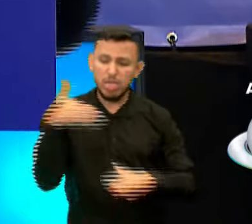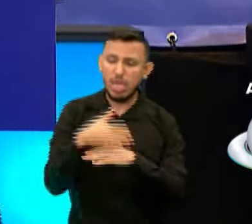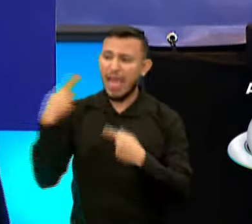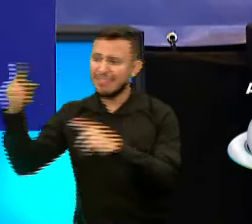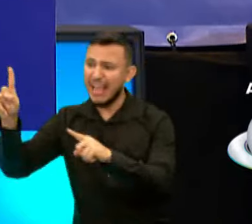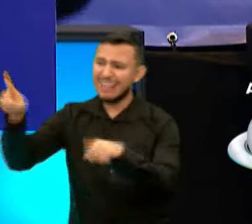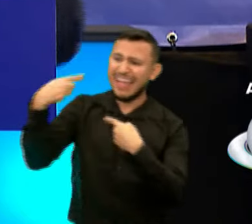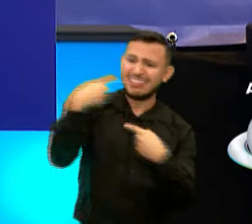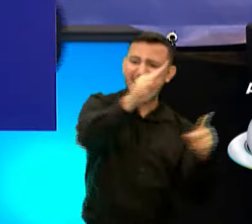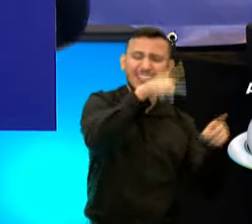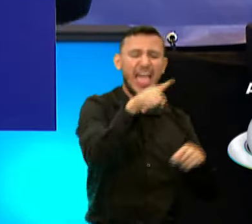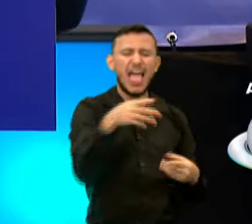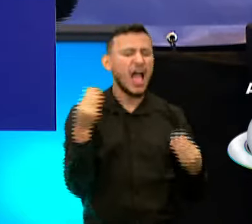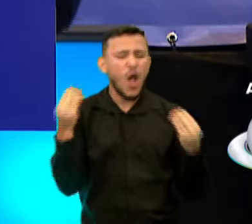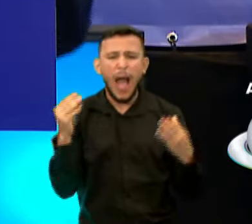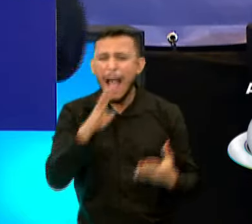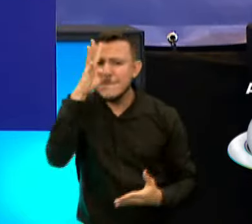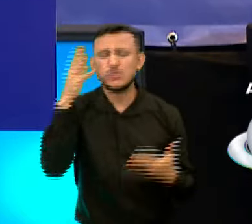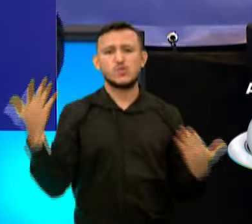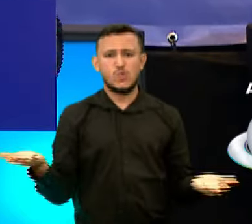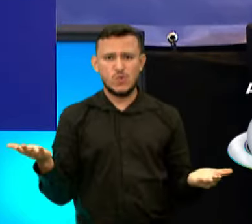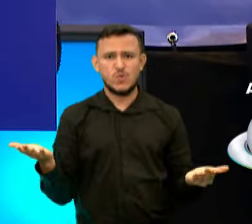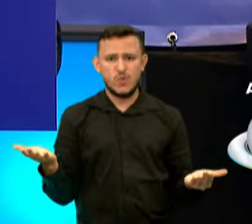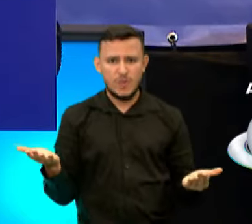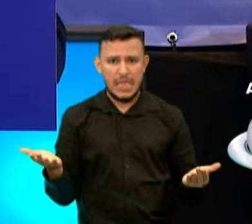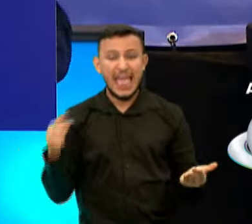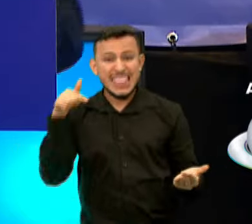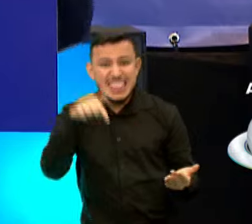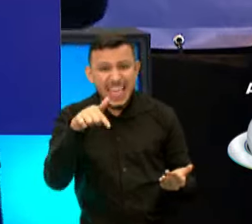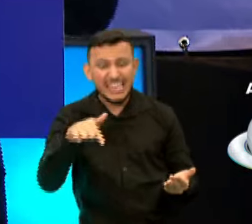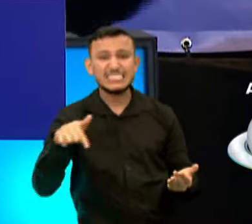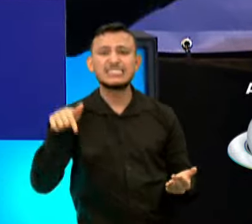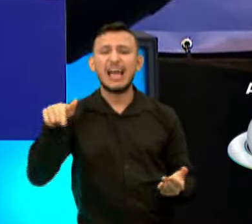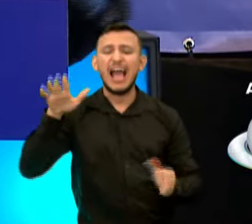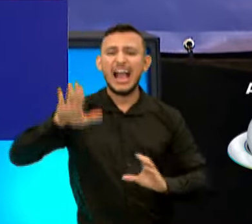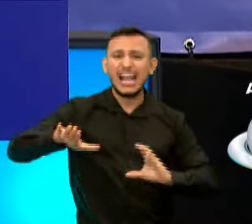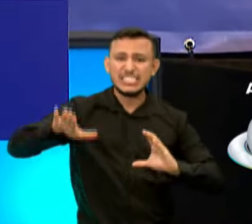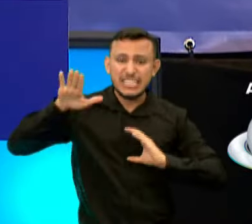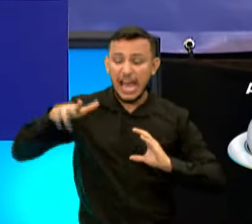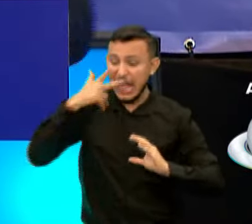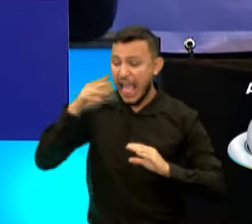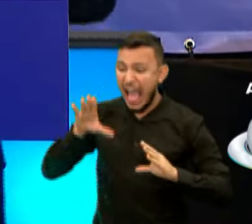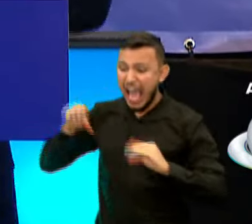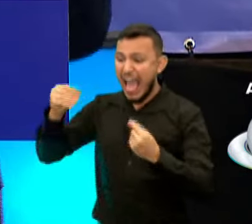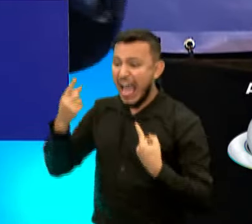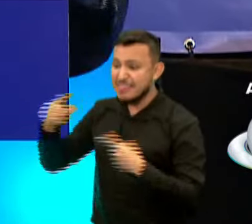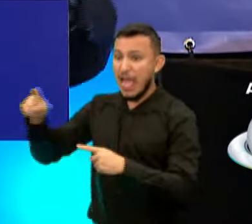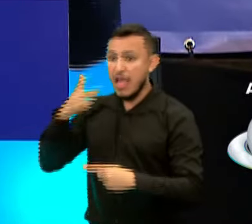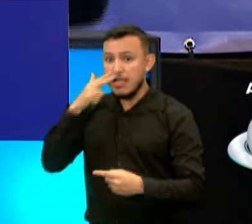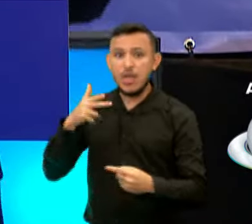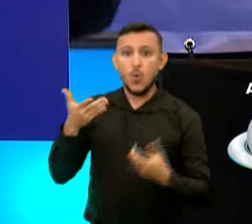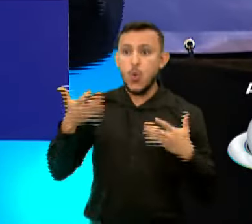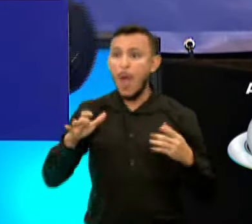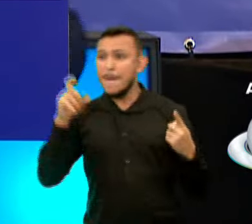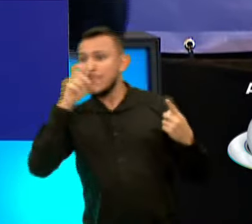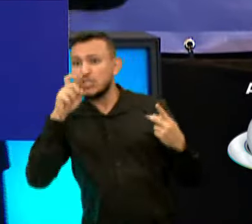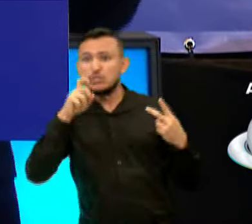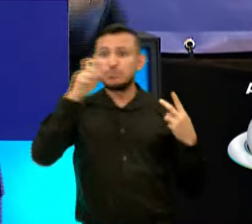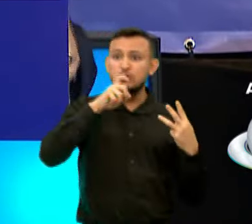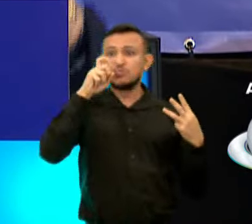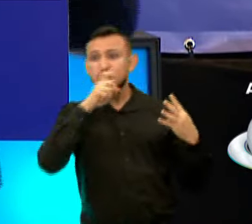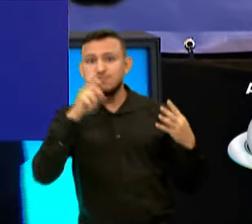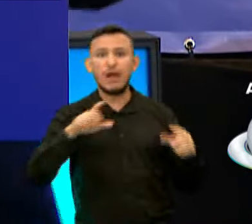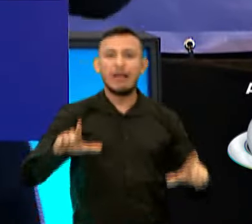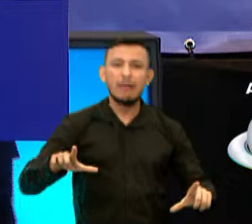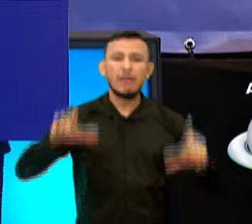atacar. Isso é um absurdo. E a moral desses candidatos, que, ao ser atacados, ficam negando, mentindo,